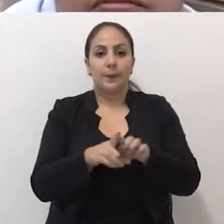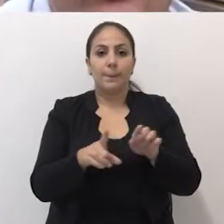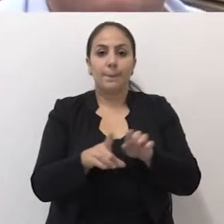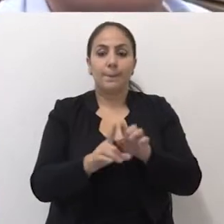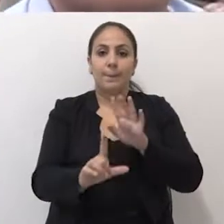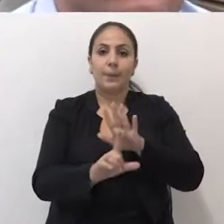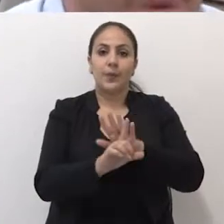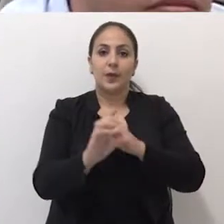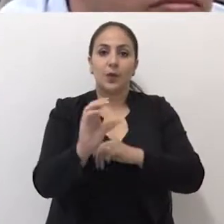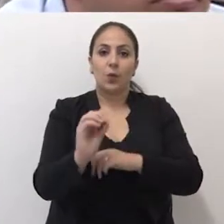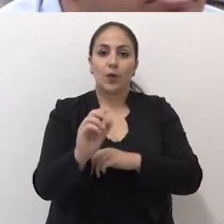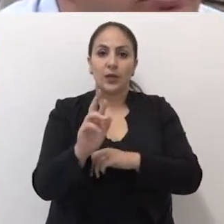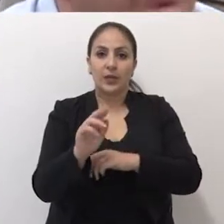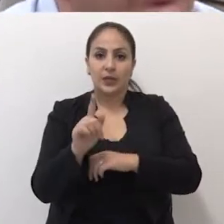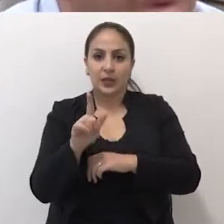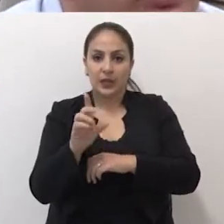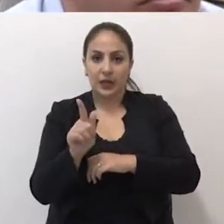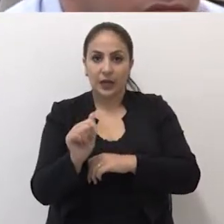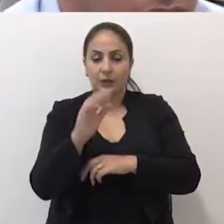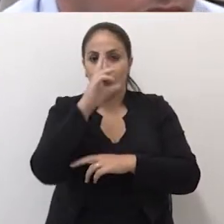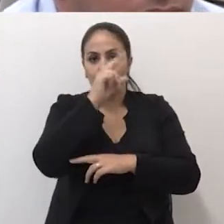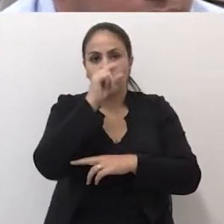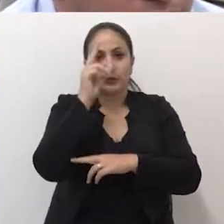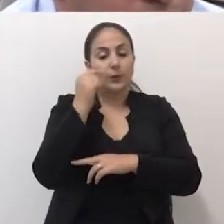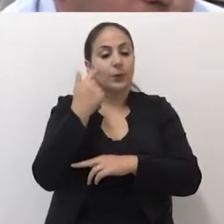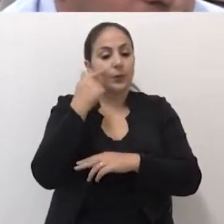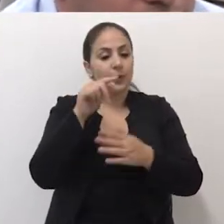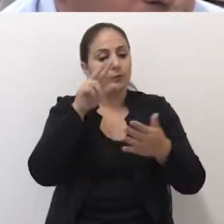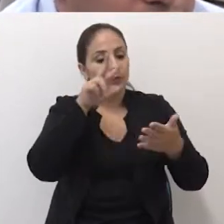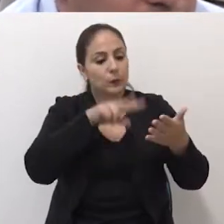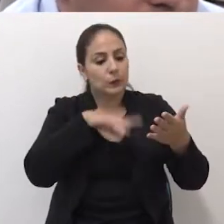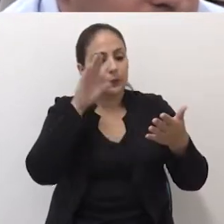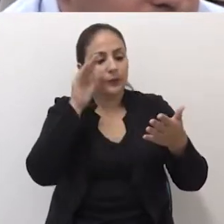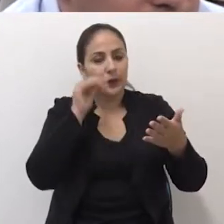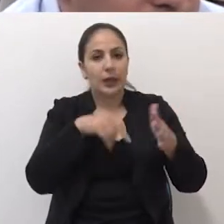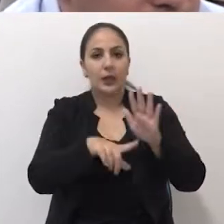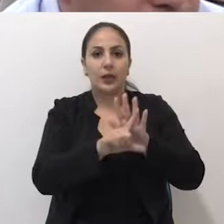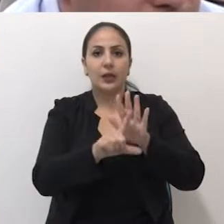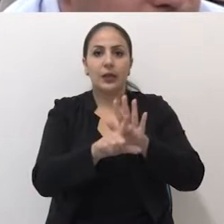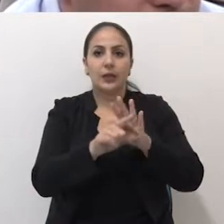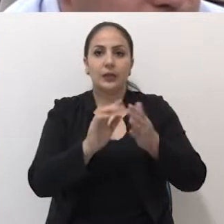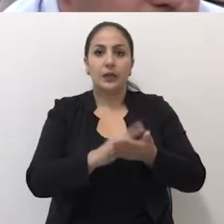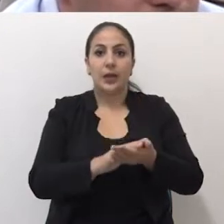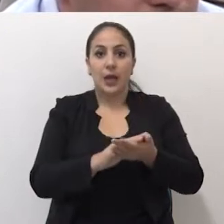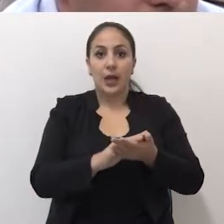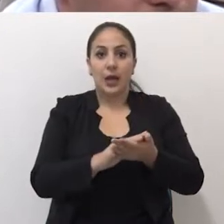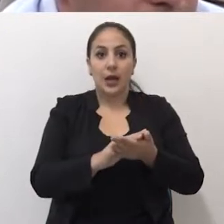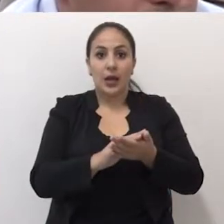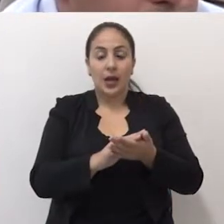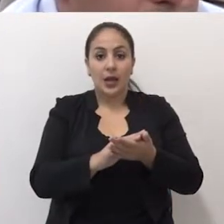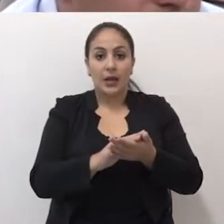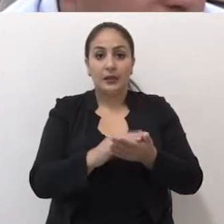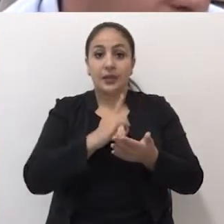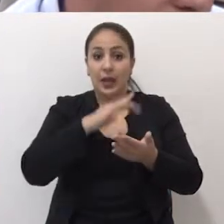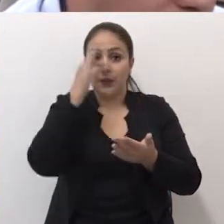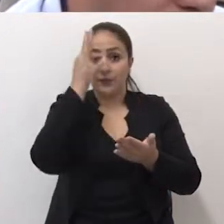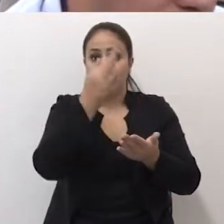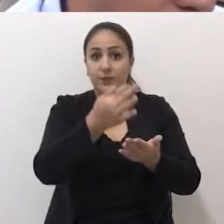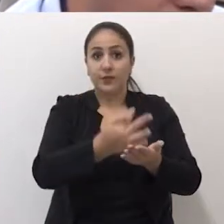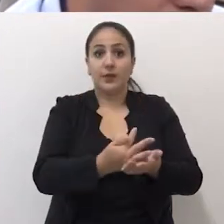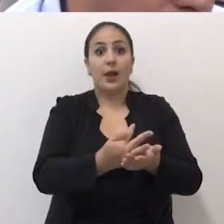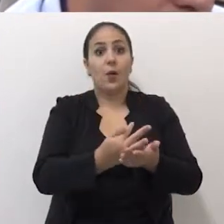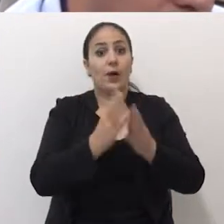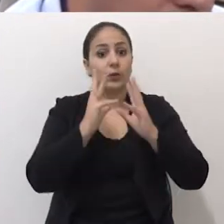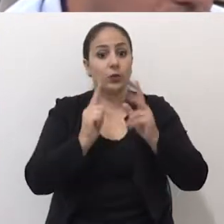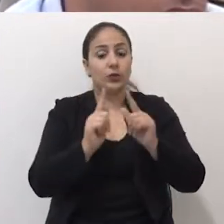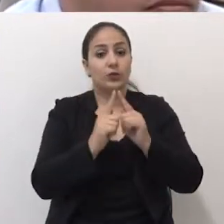e a lei orgânica do município. Observar as leis, desempenhar com lealdade o mandato que me foi